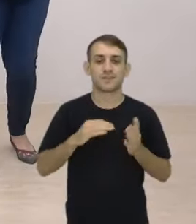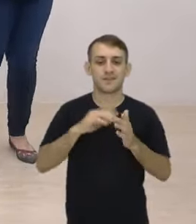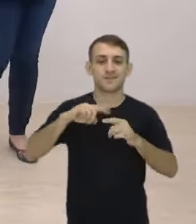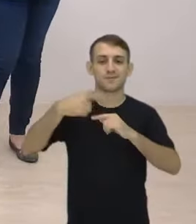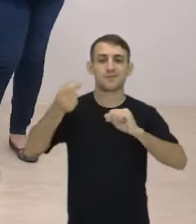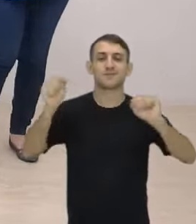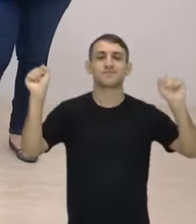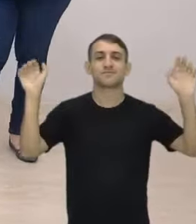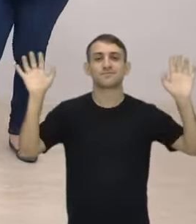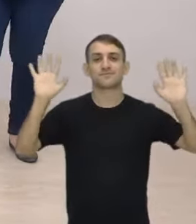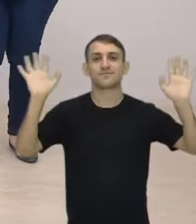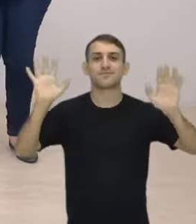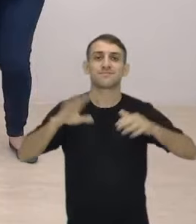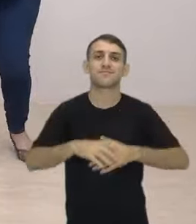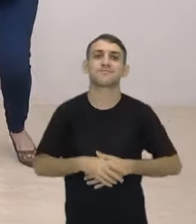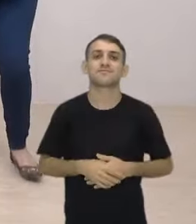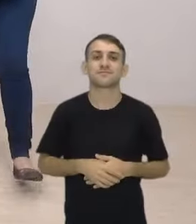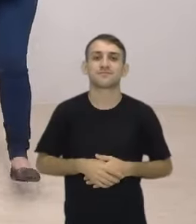tchau, tchau.